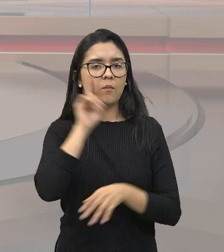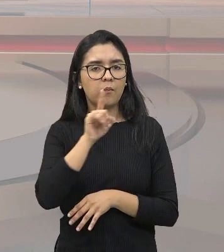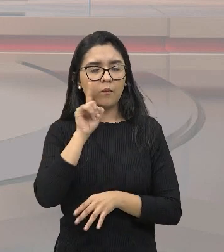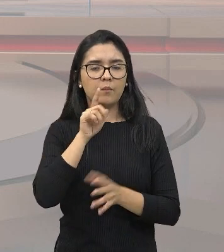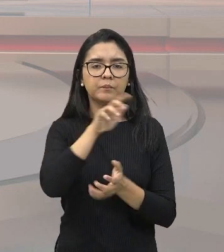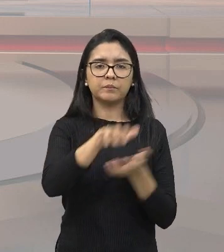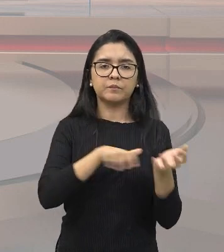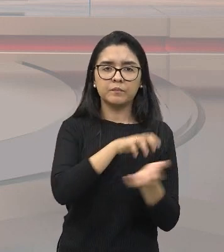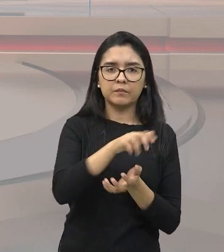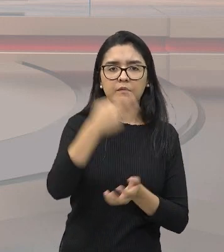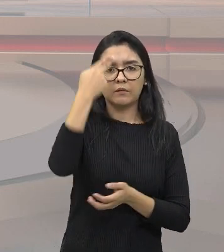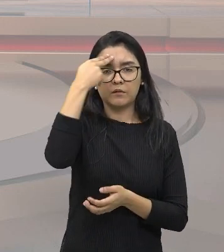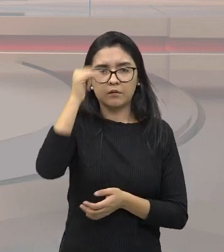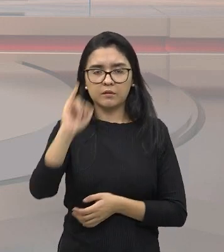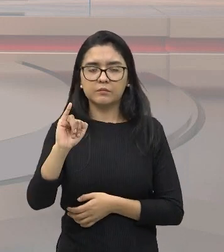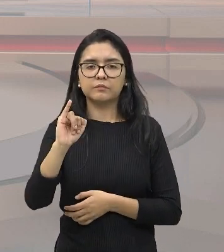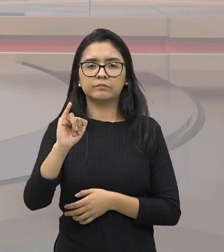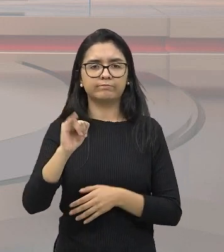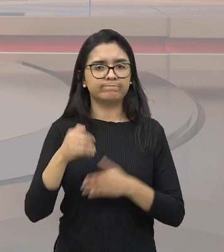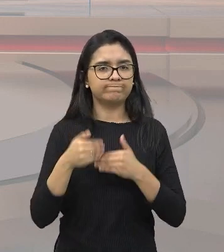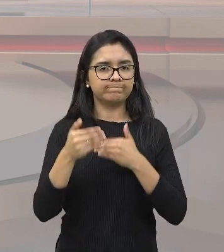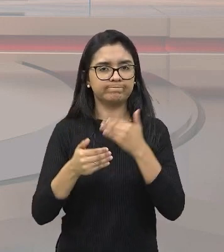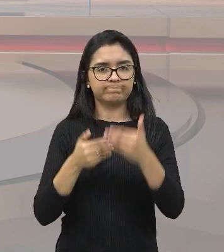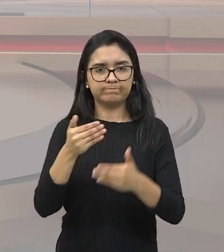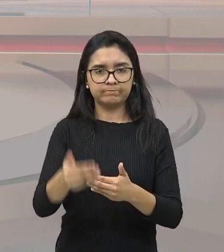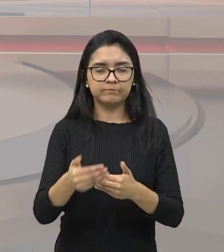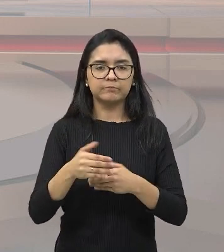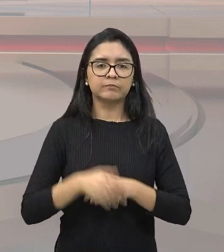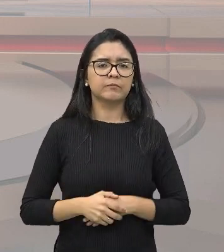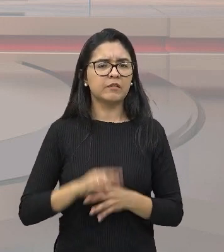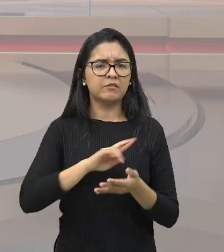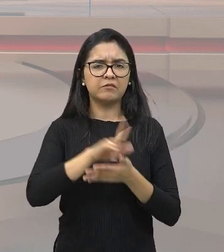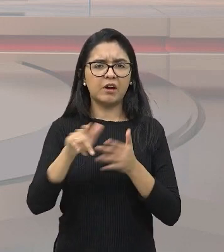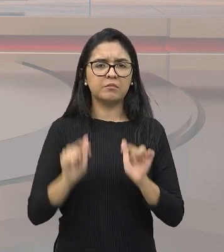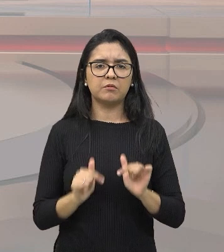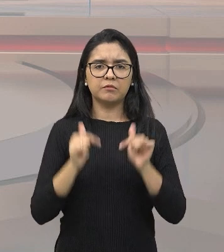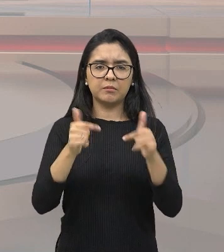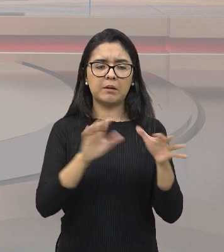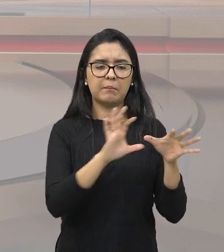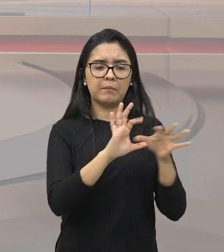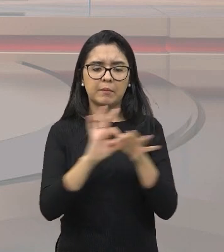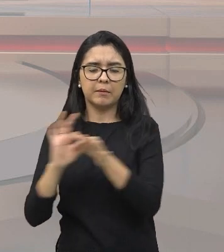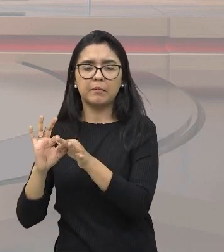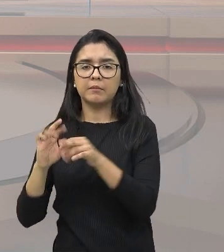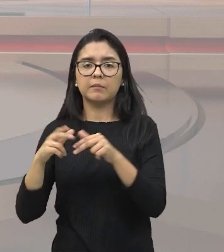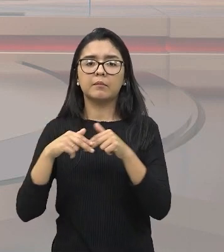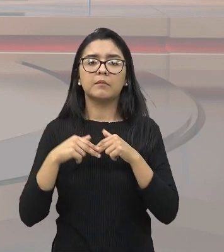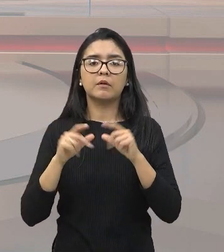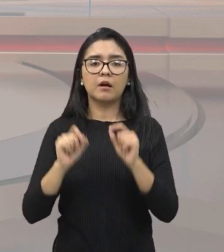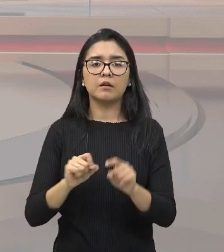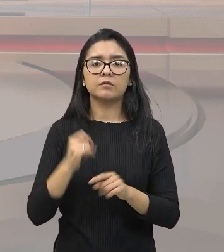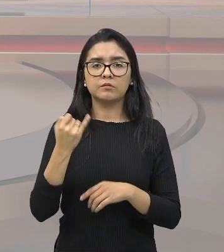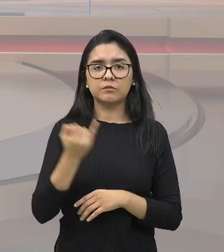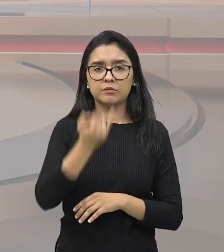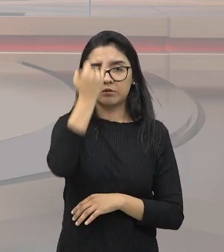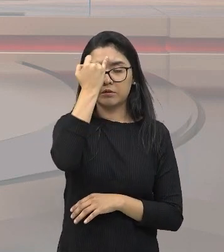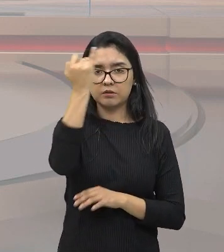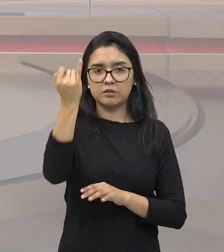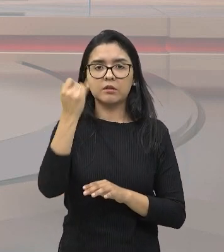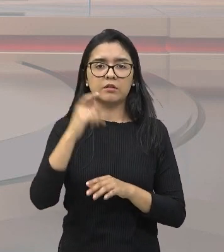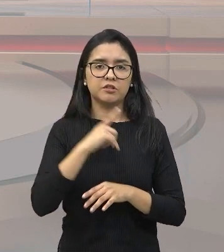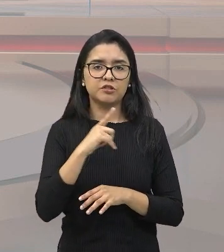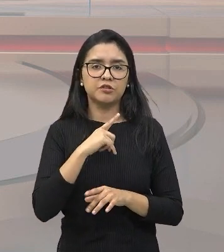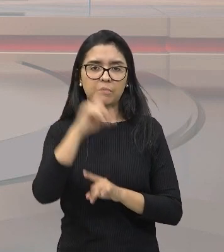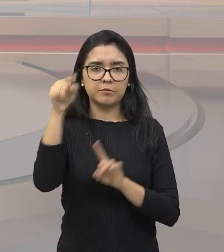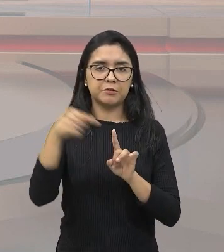Revolução Haitiana, por aí vai. Tiversos movimentos que se interligam principalmente por conta dos ideais que compartilhavam,